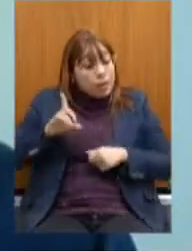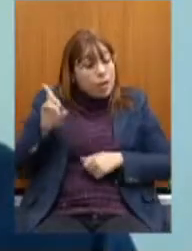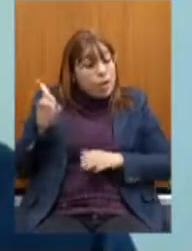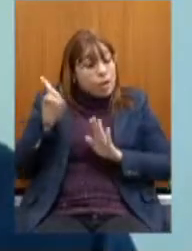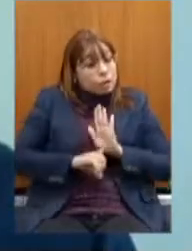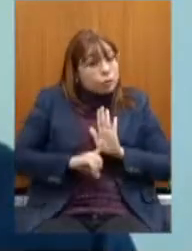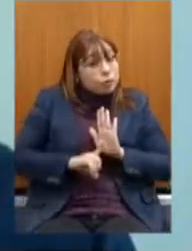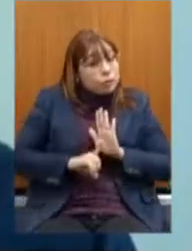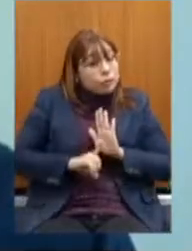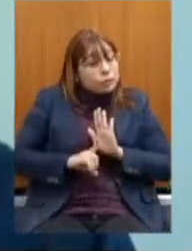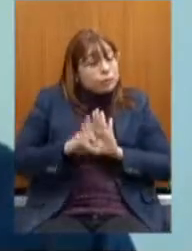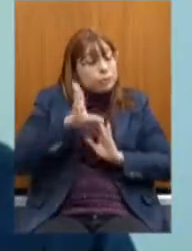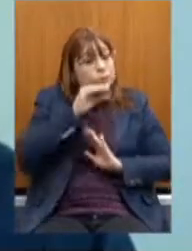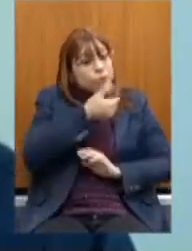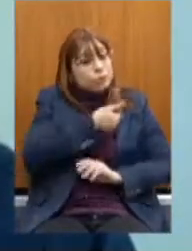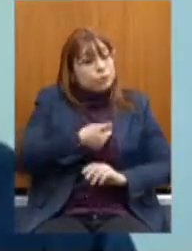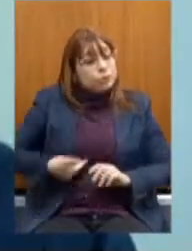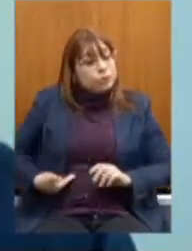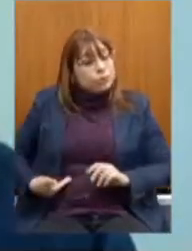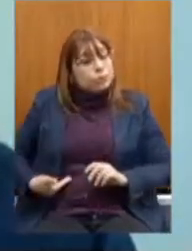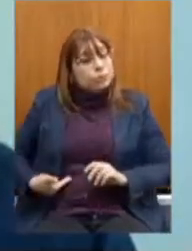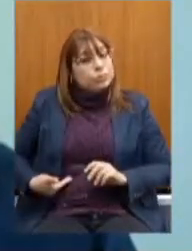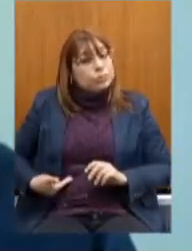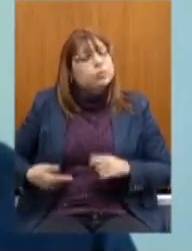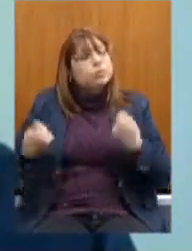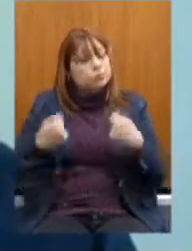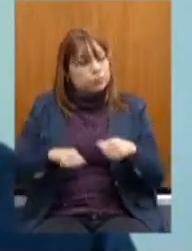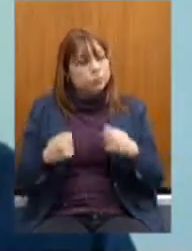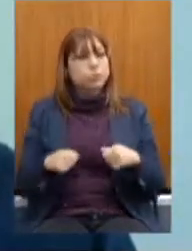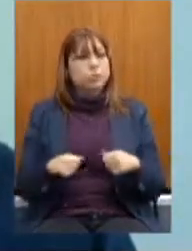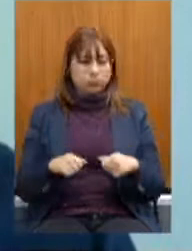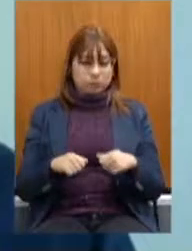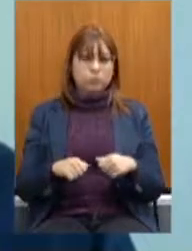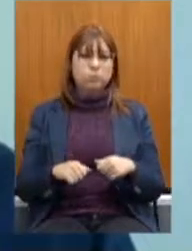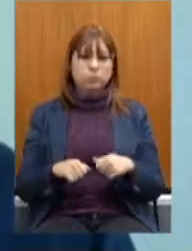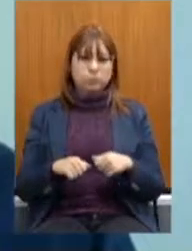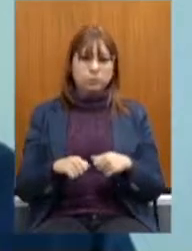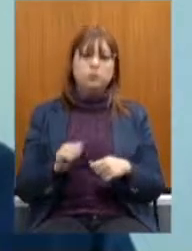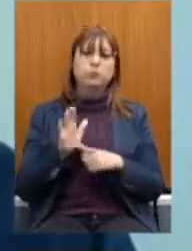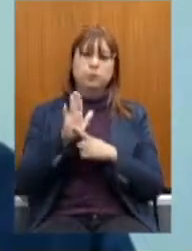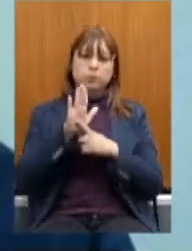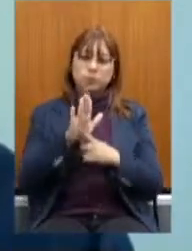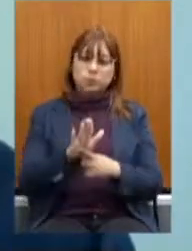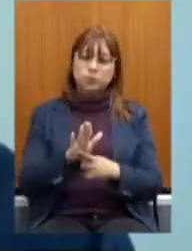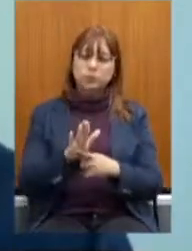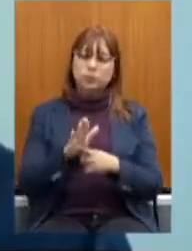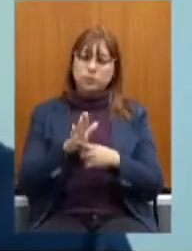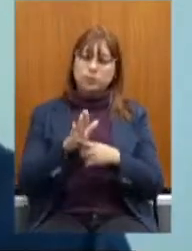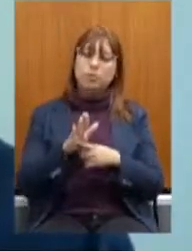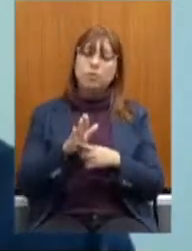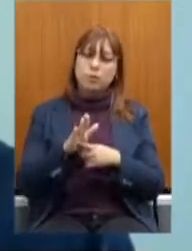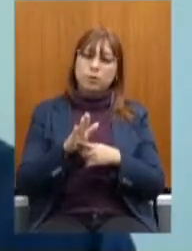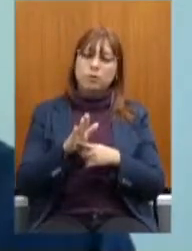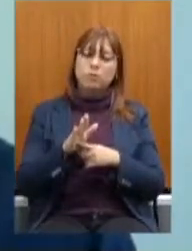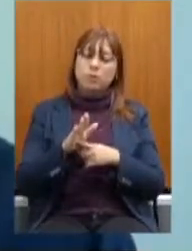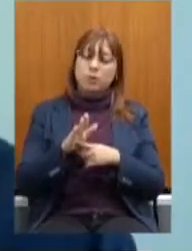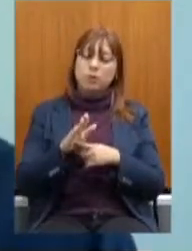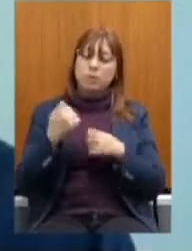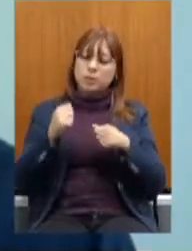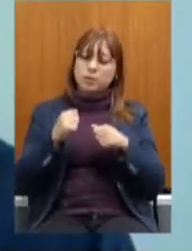trabalhadores Do serviço público Colocar Esse tempo Além do que já tem